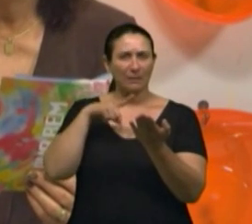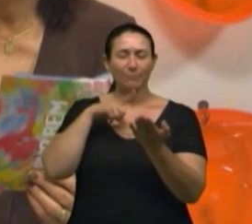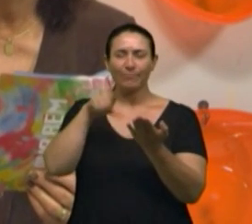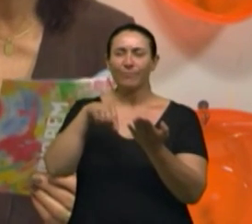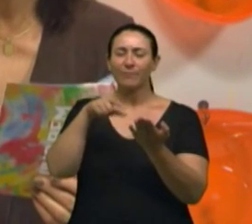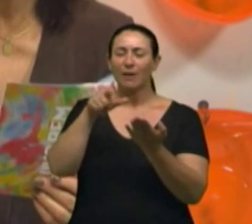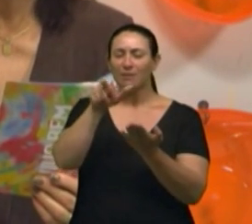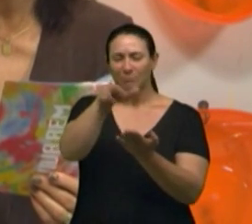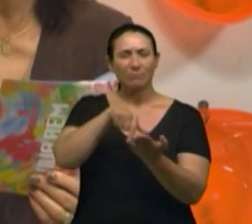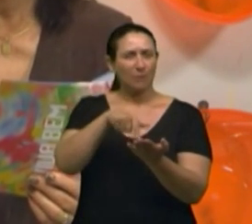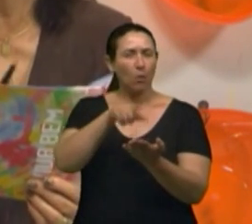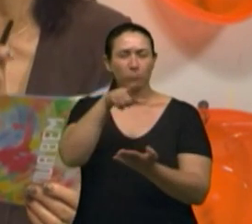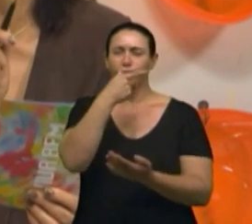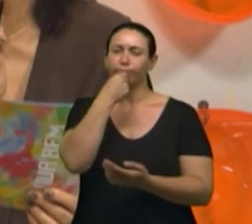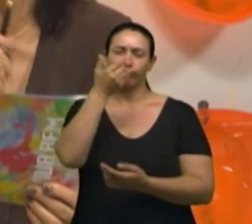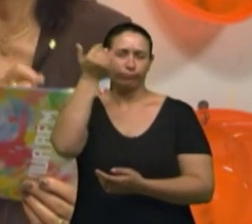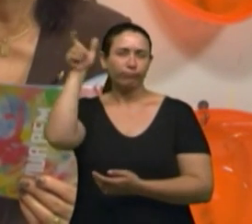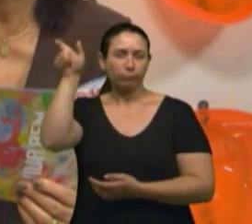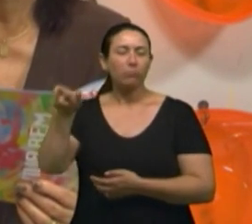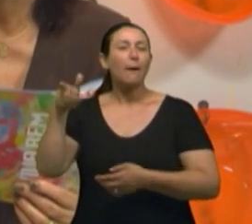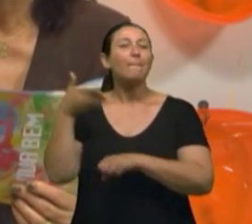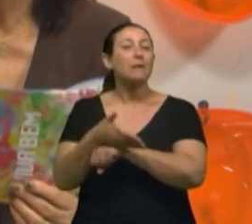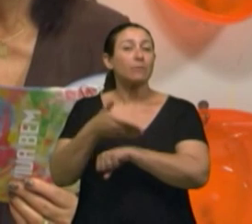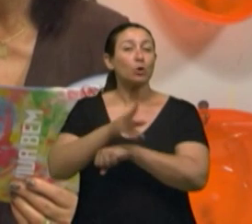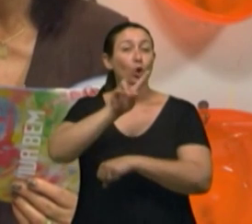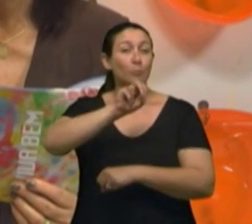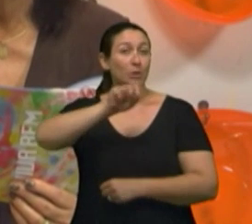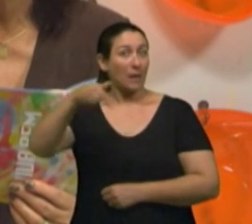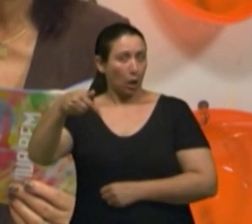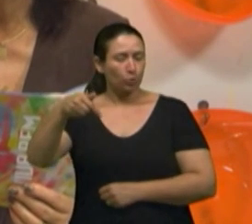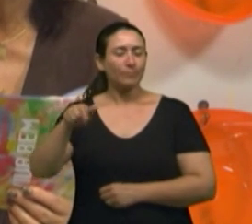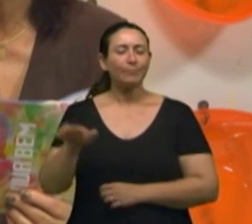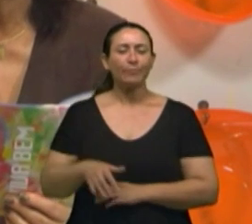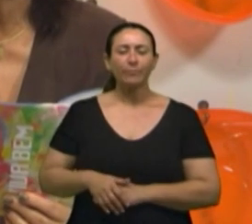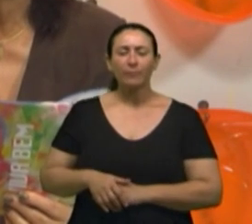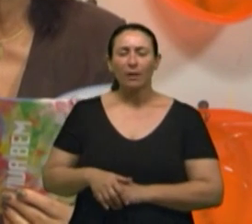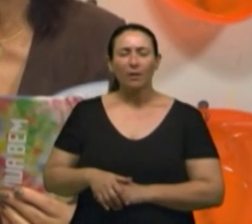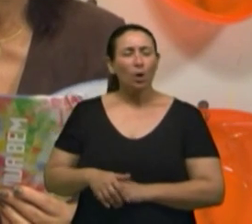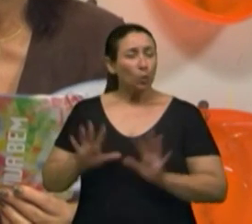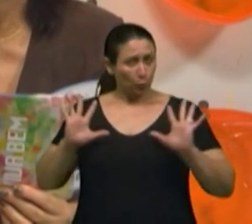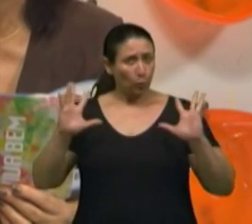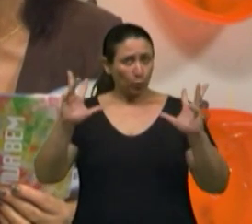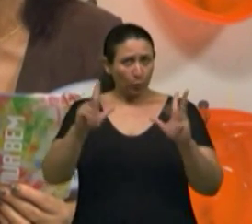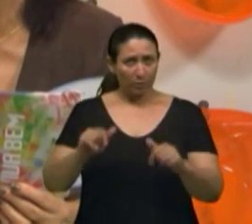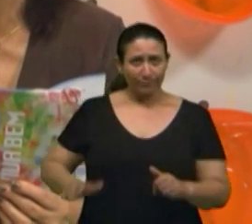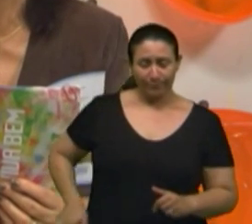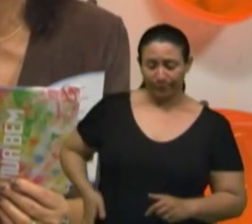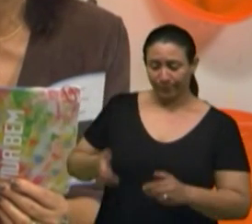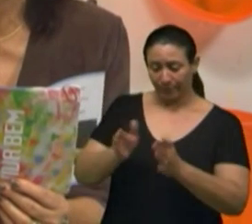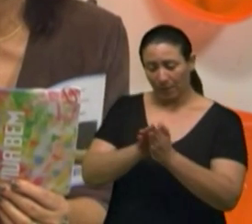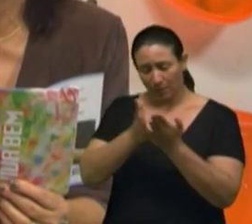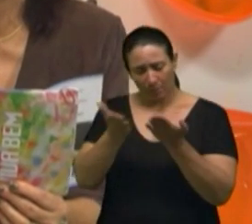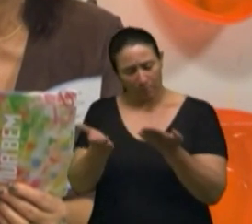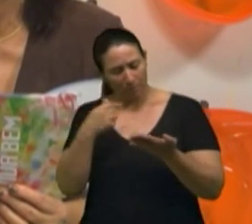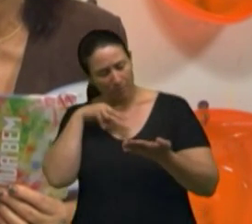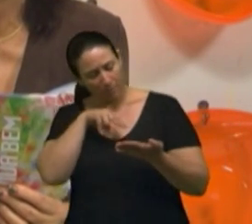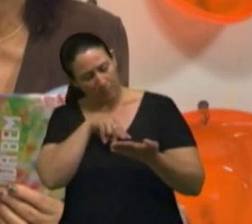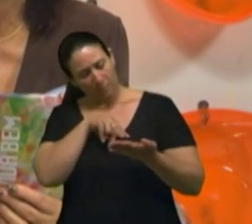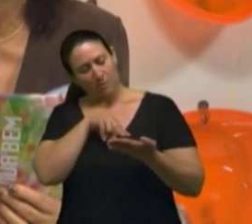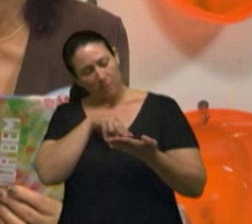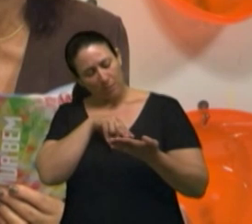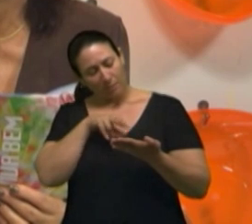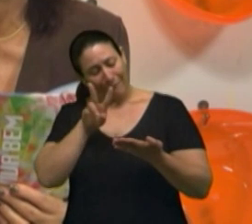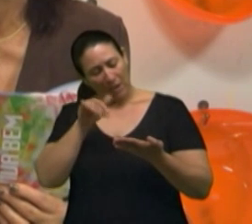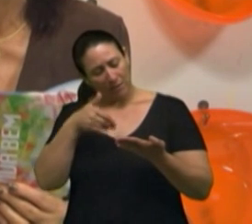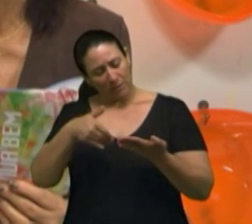participante de 2007, ele disse o seguinte, todos nós pegamos nossas carteiras e somamos o tempo que falta